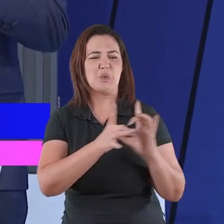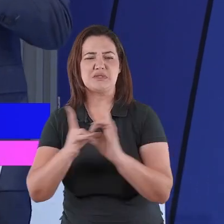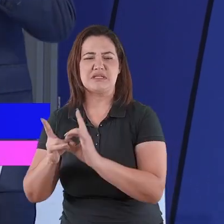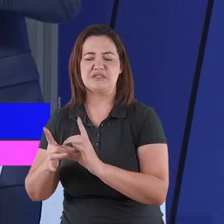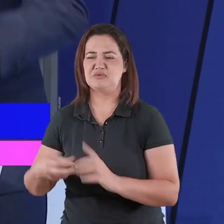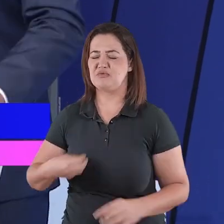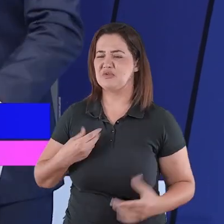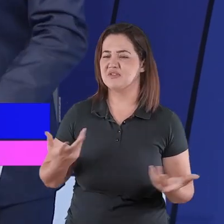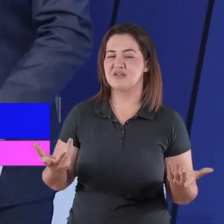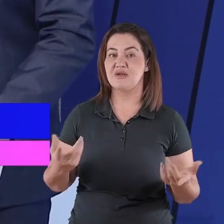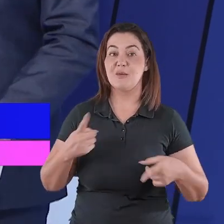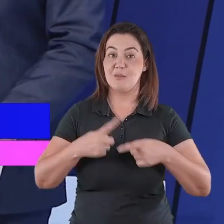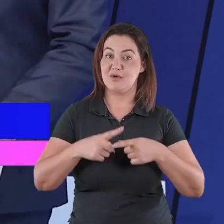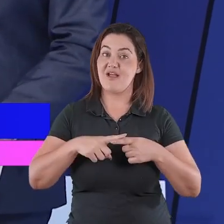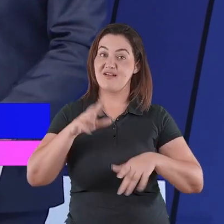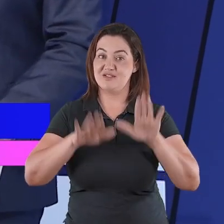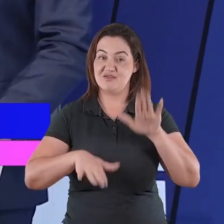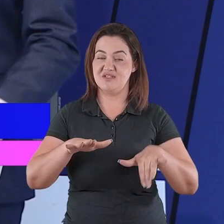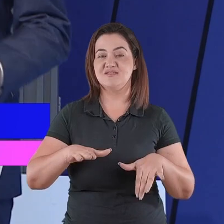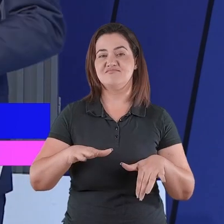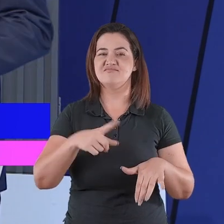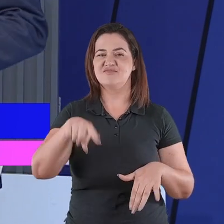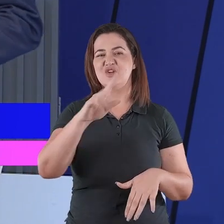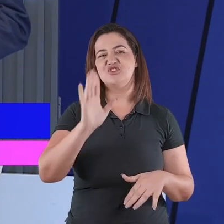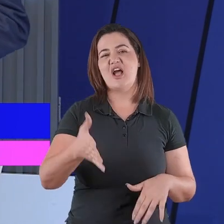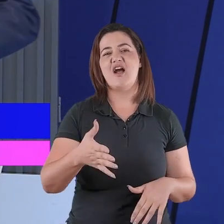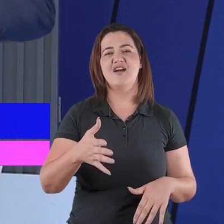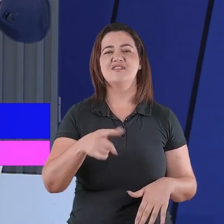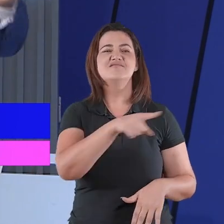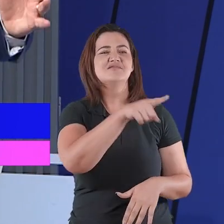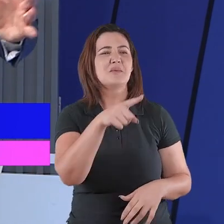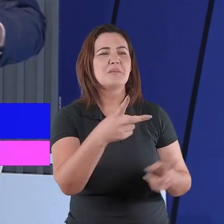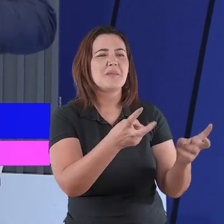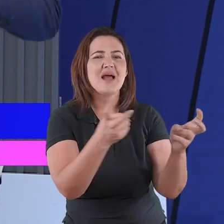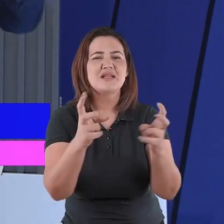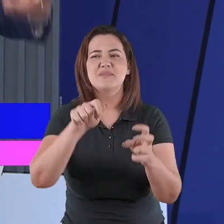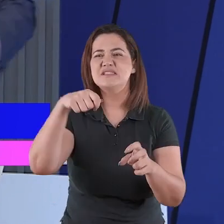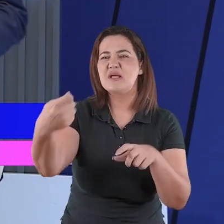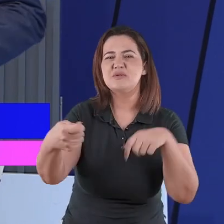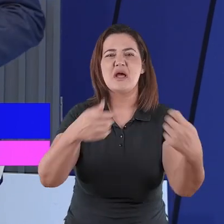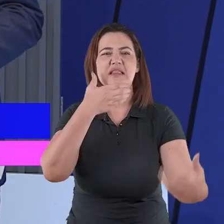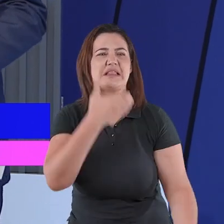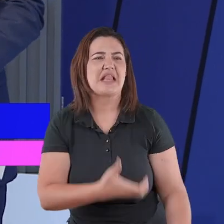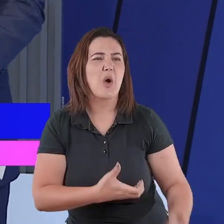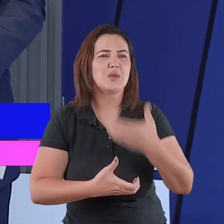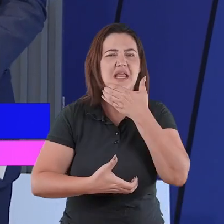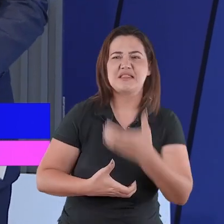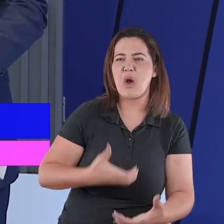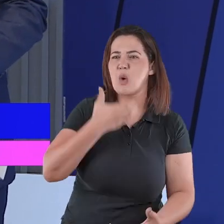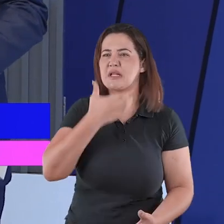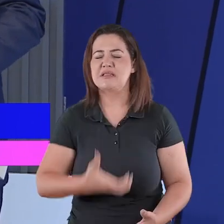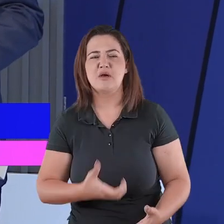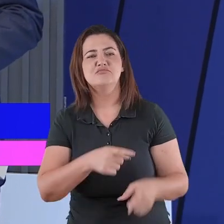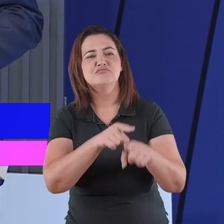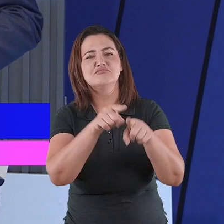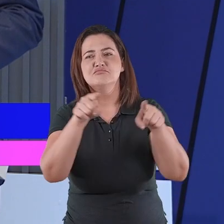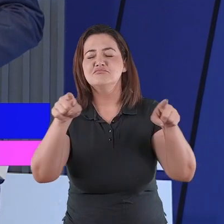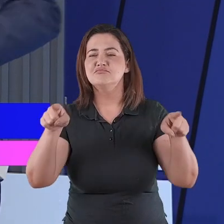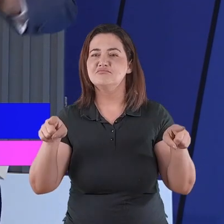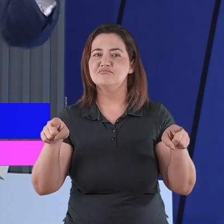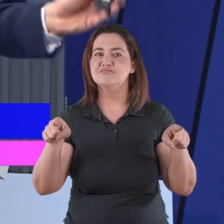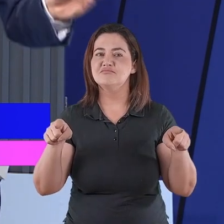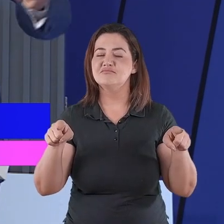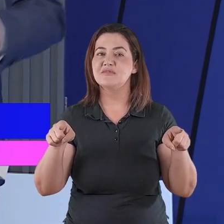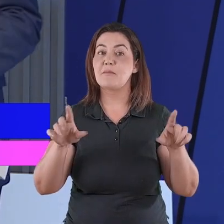Porque quando chega o Natal, as pessoas estão mais propensas, mais abertas a ouvirem falar de Cristo.